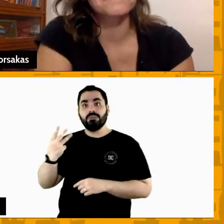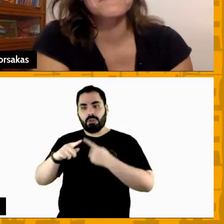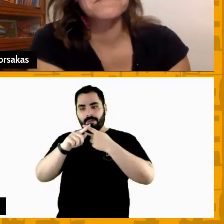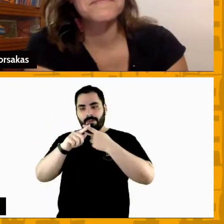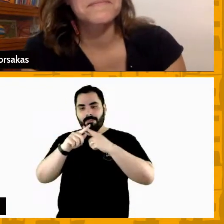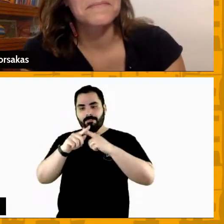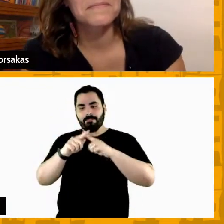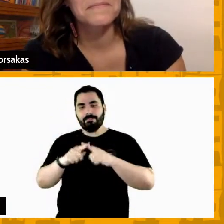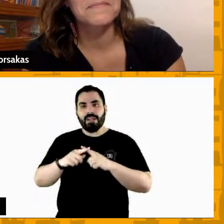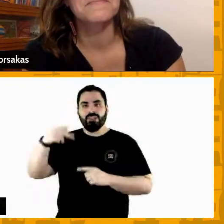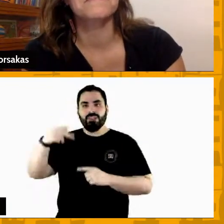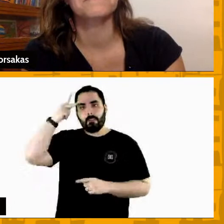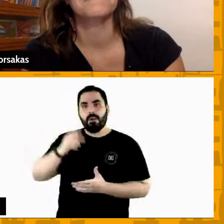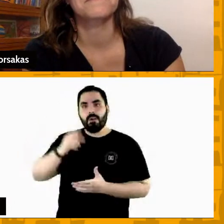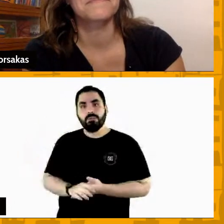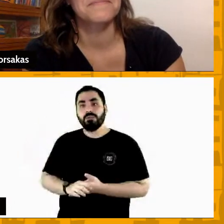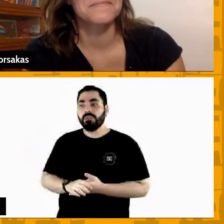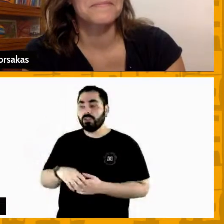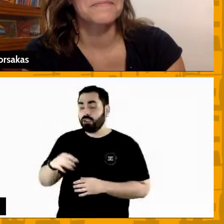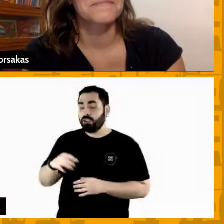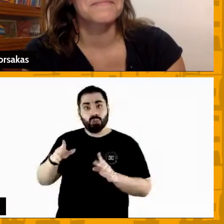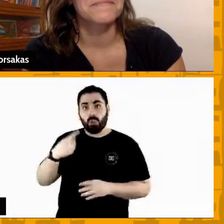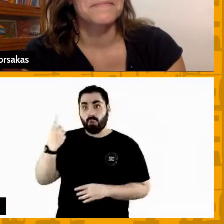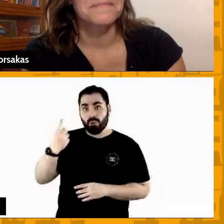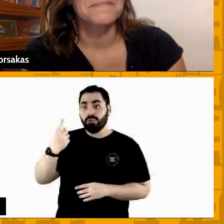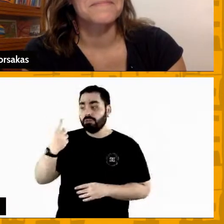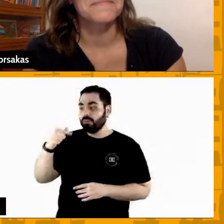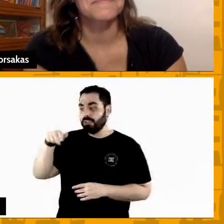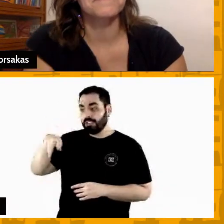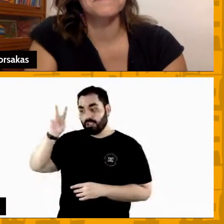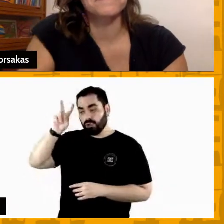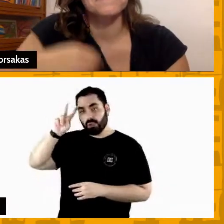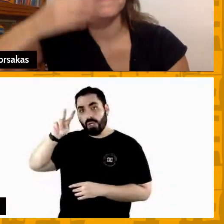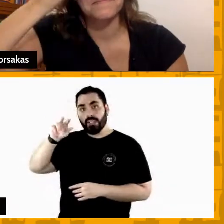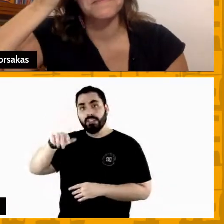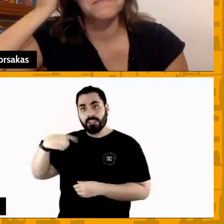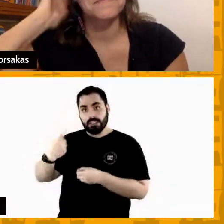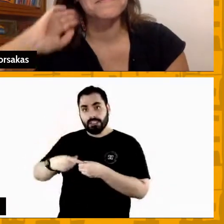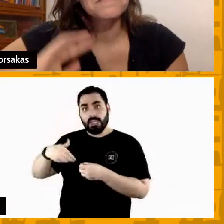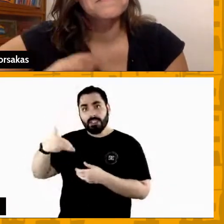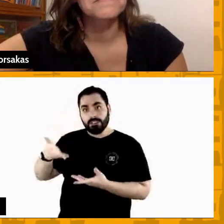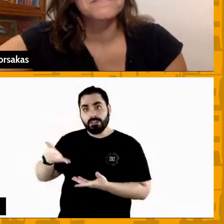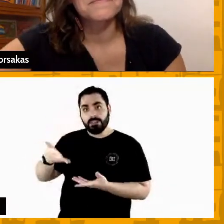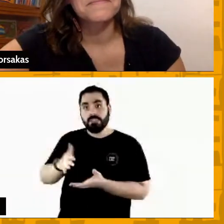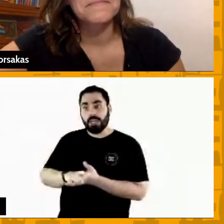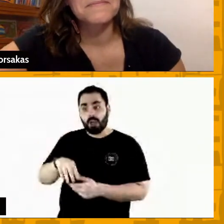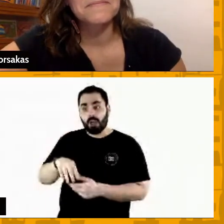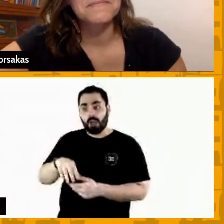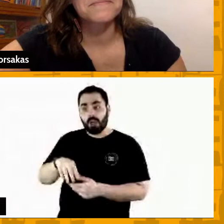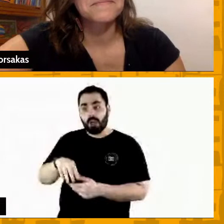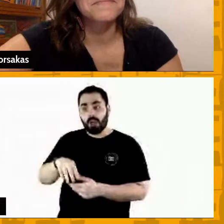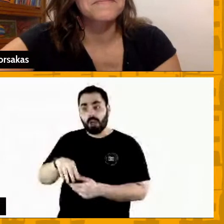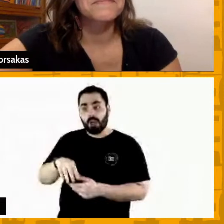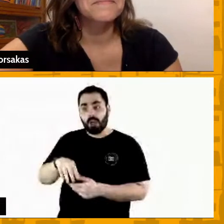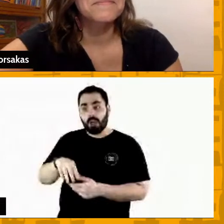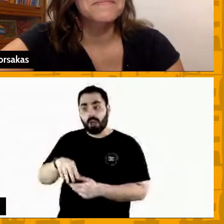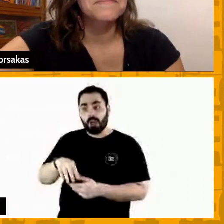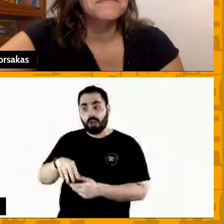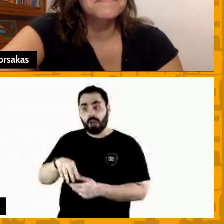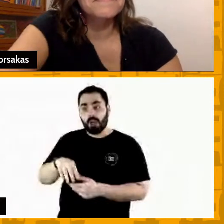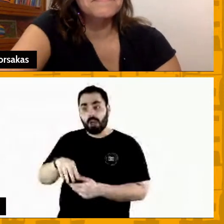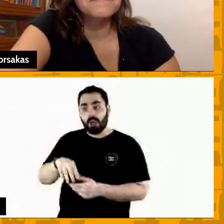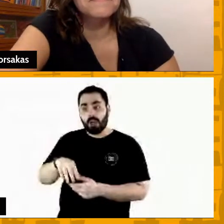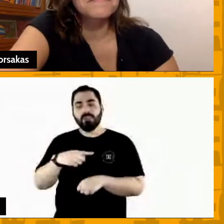vez na história da cidade né então você vê que o momento que a gente está vivenciando ele é é um momento diferenciado